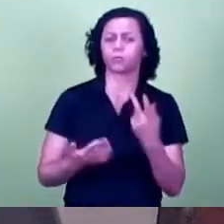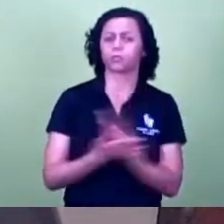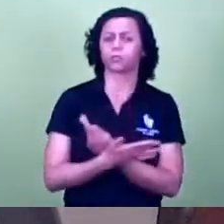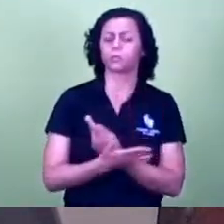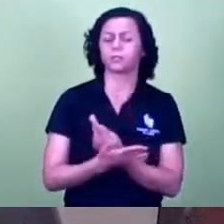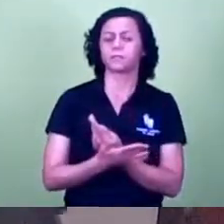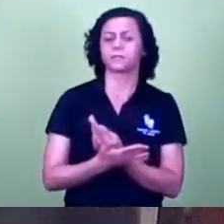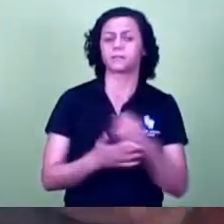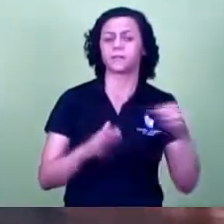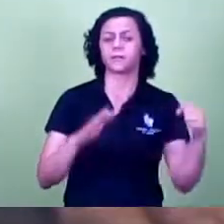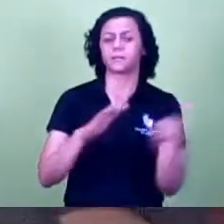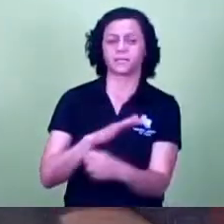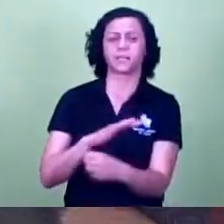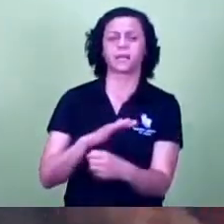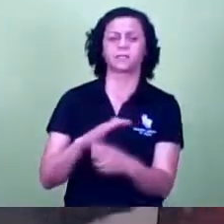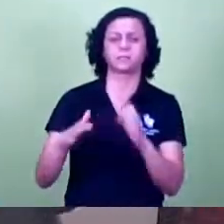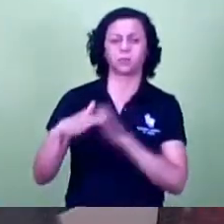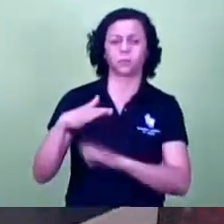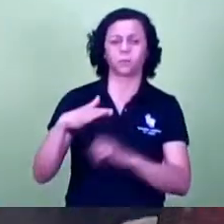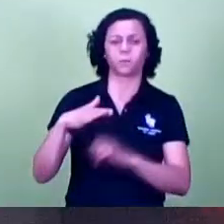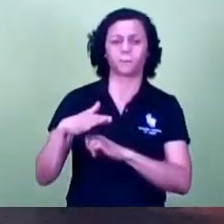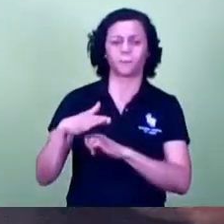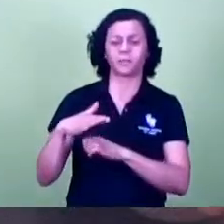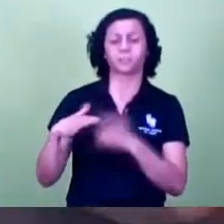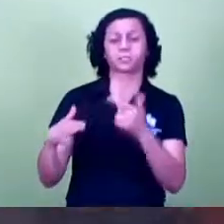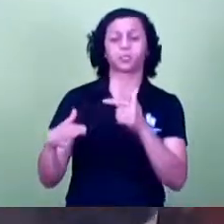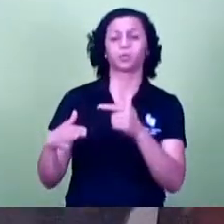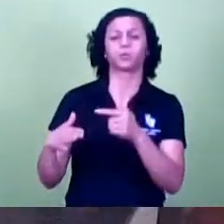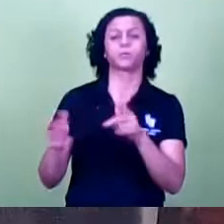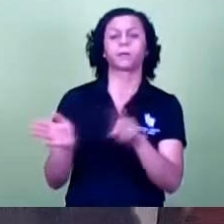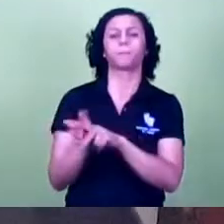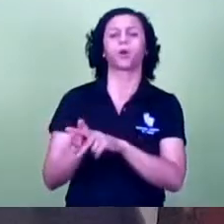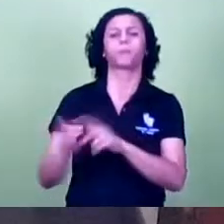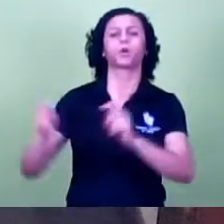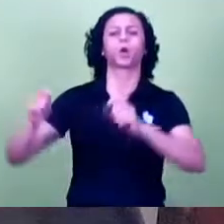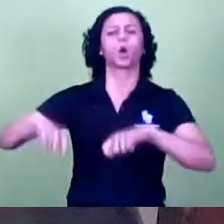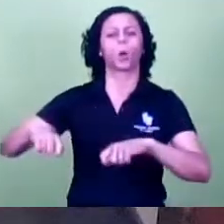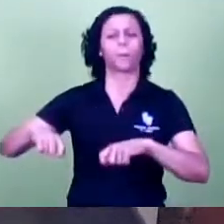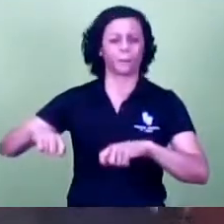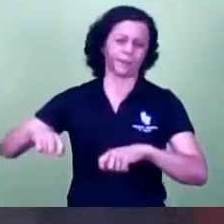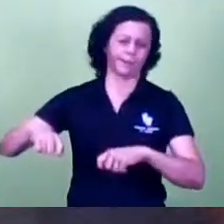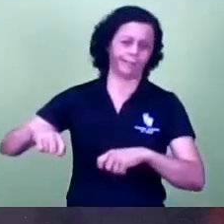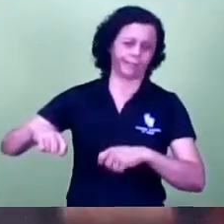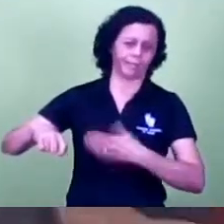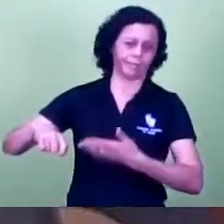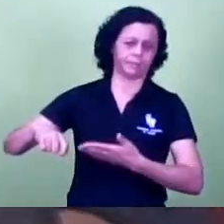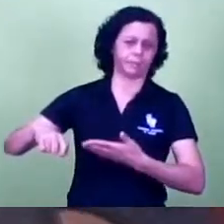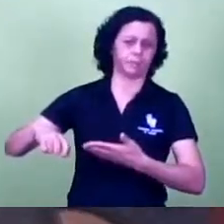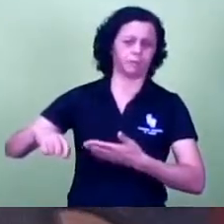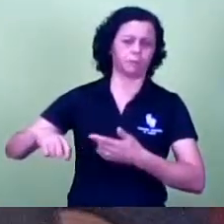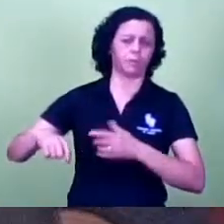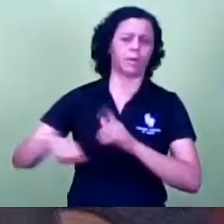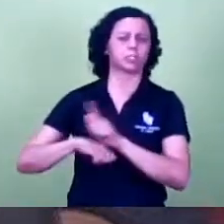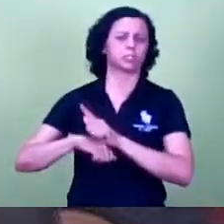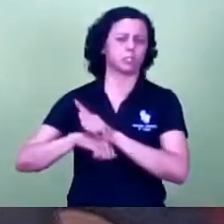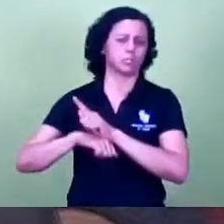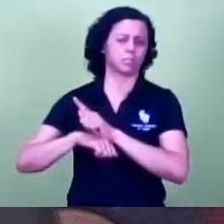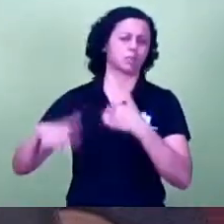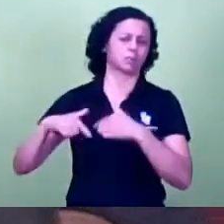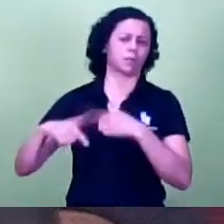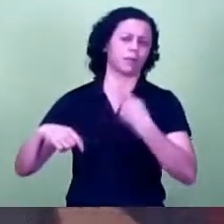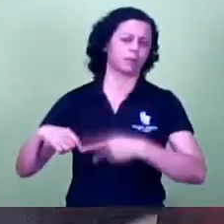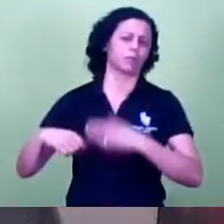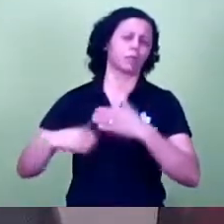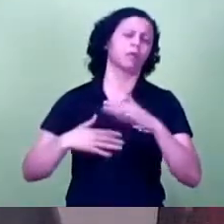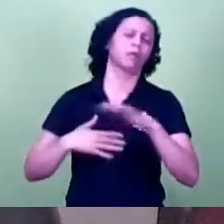aí a desassistência né ou trazer o caos para a saúde juiz fora mas uma vez vereador Pardal parabenizo